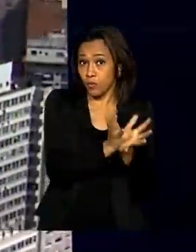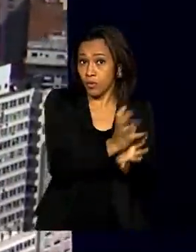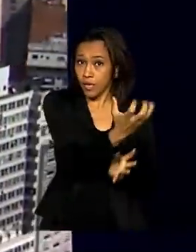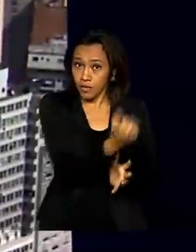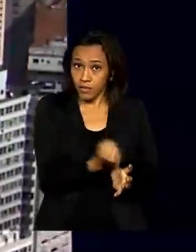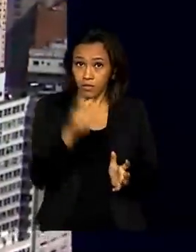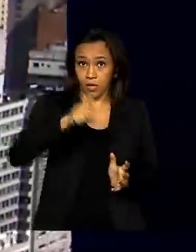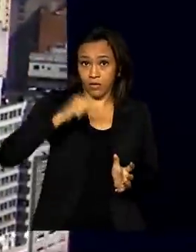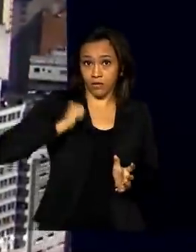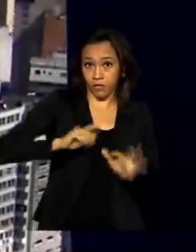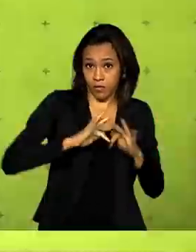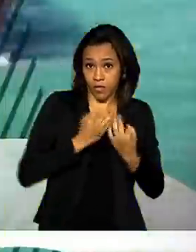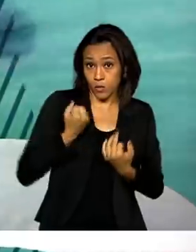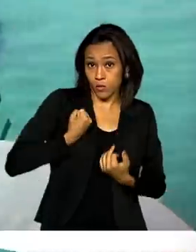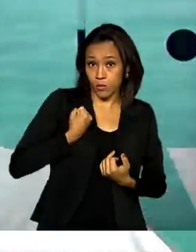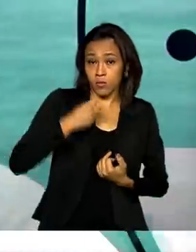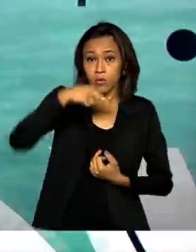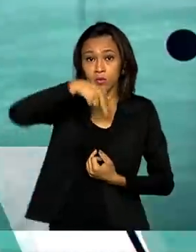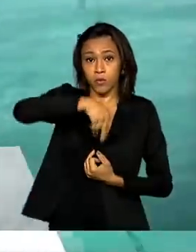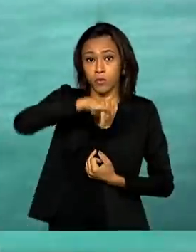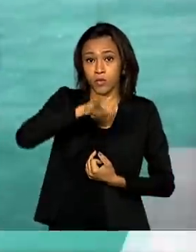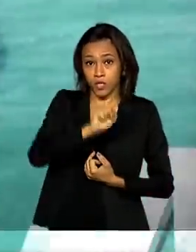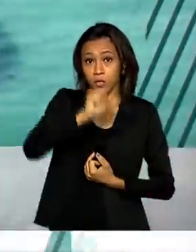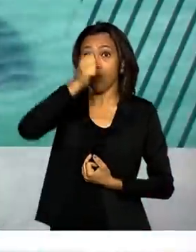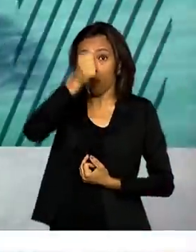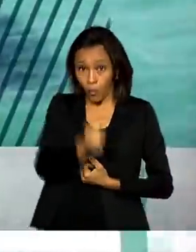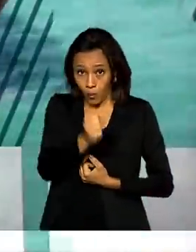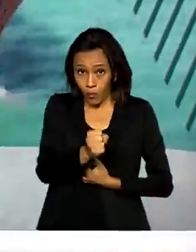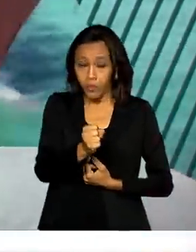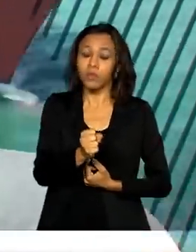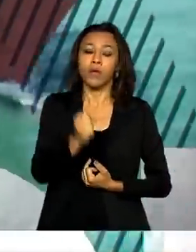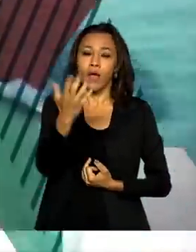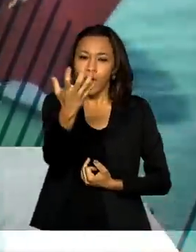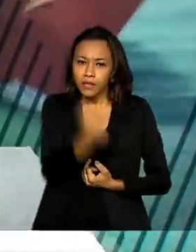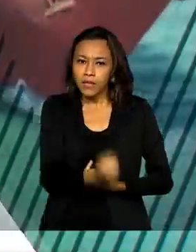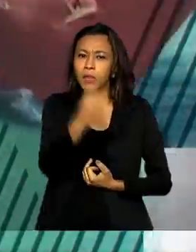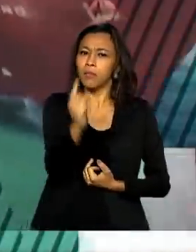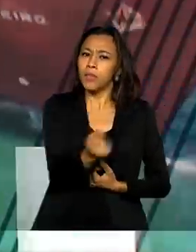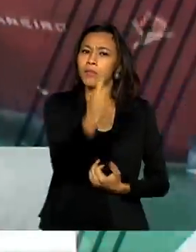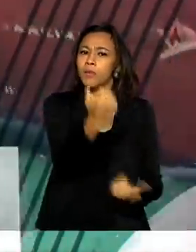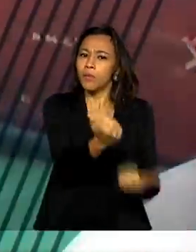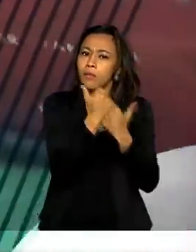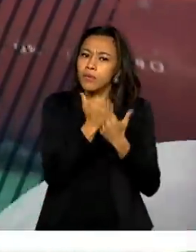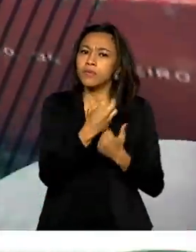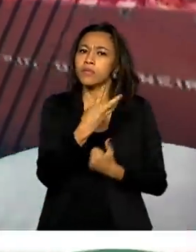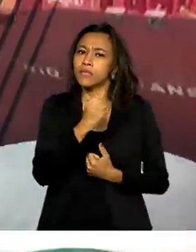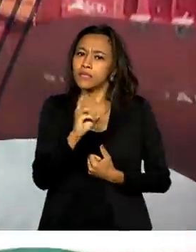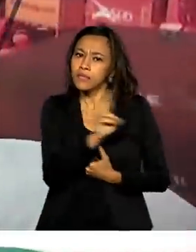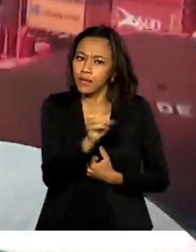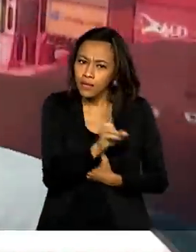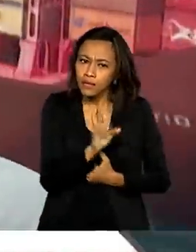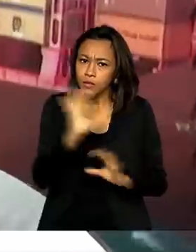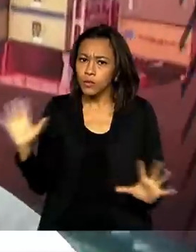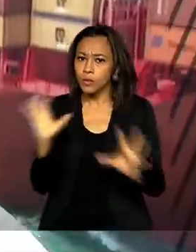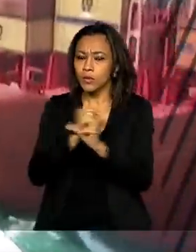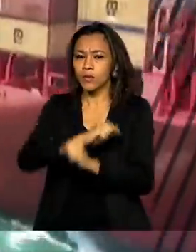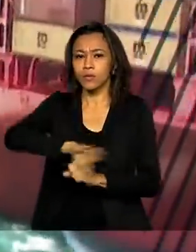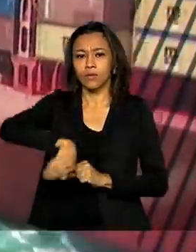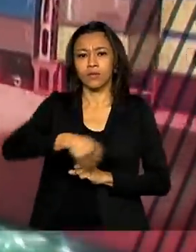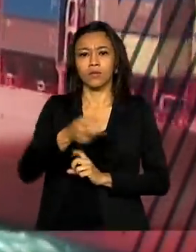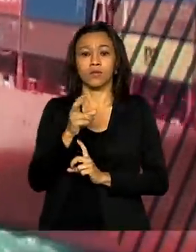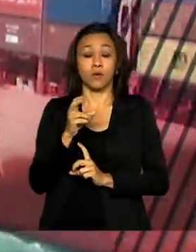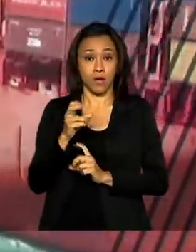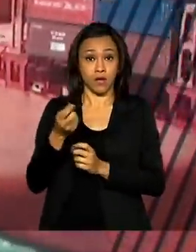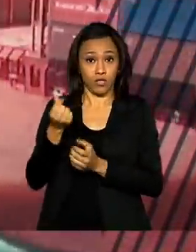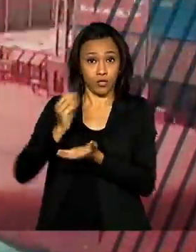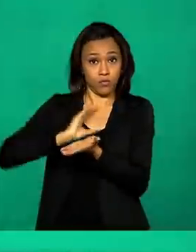com o NIS final 8, recebem a primeira parcela do auxílio extensão de 300 reais. No total, serão liberados